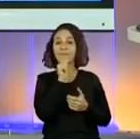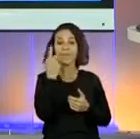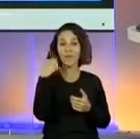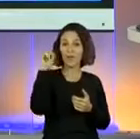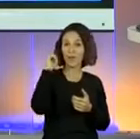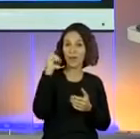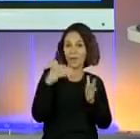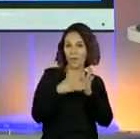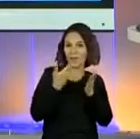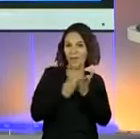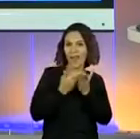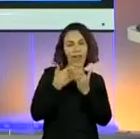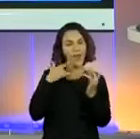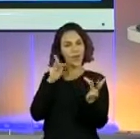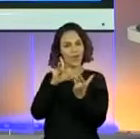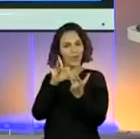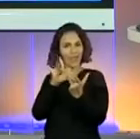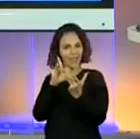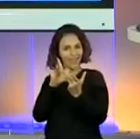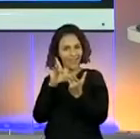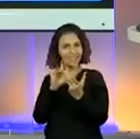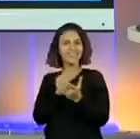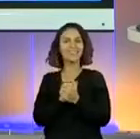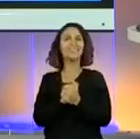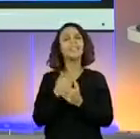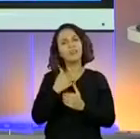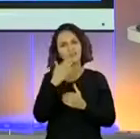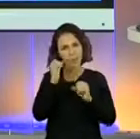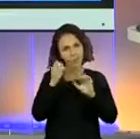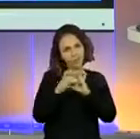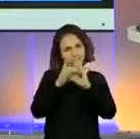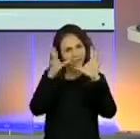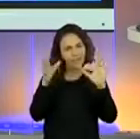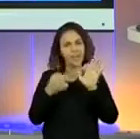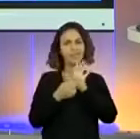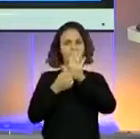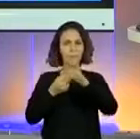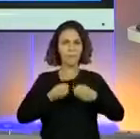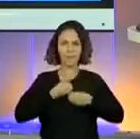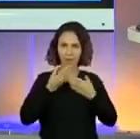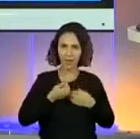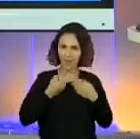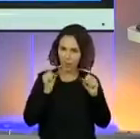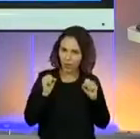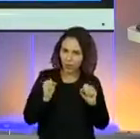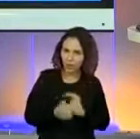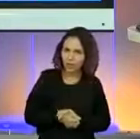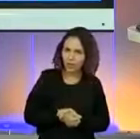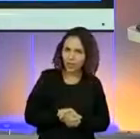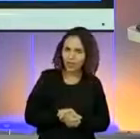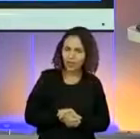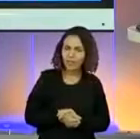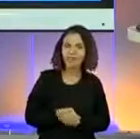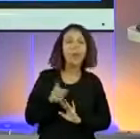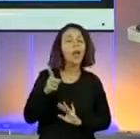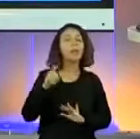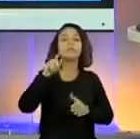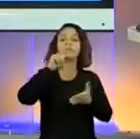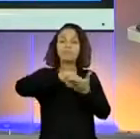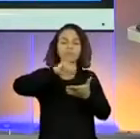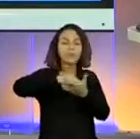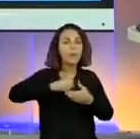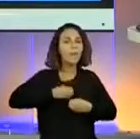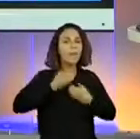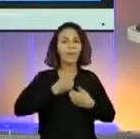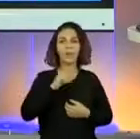última aula e aí eu entrei em contato com ela e pedi autorização para publicar este poema. Ela nunca havia escrito poema nenhum,